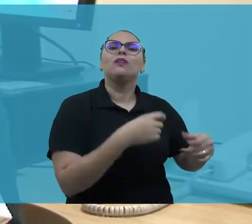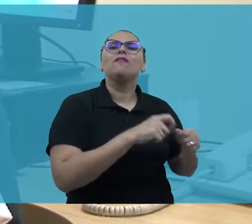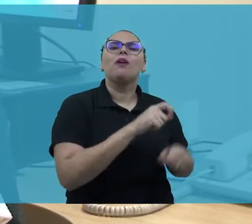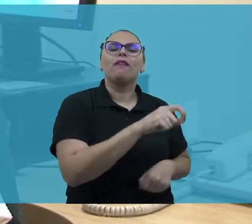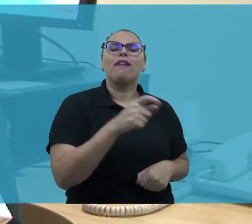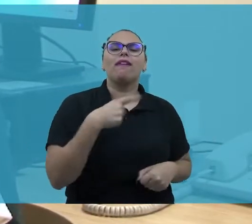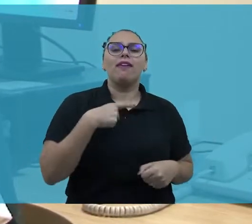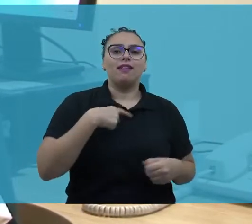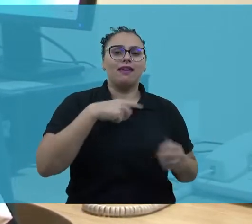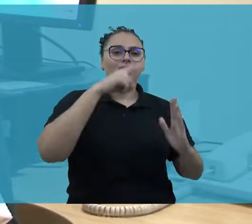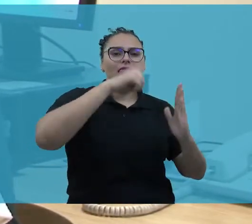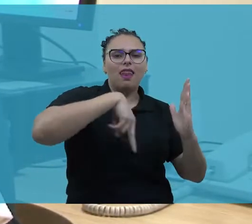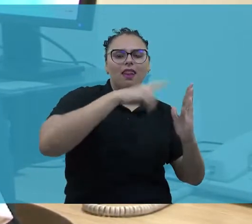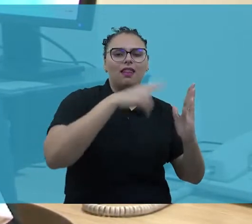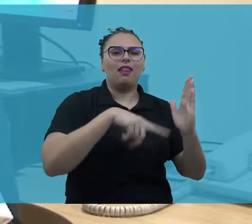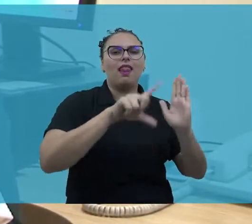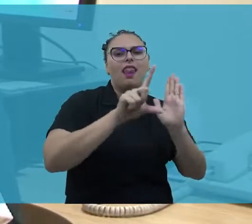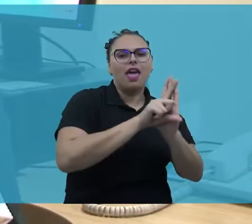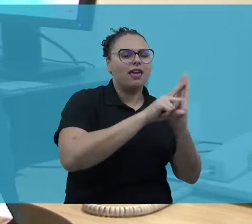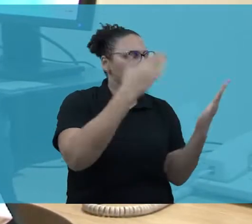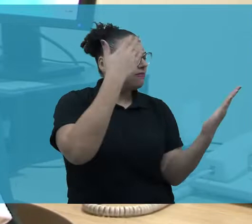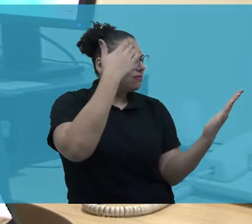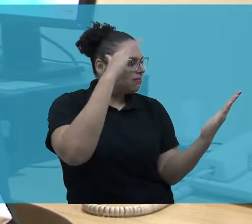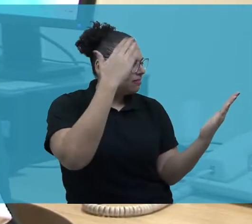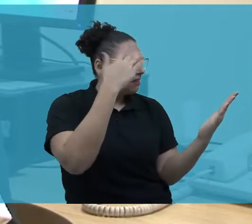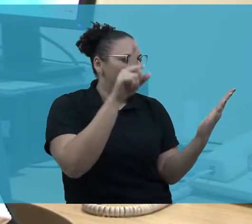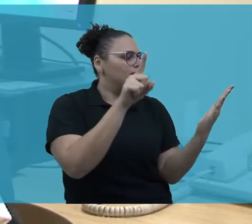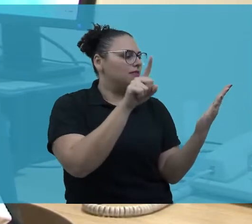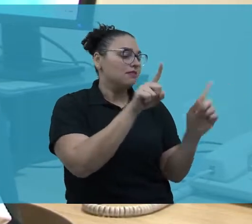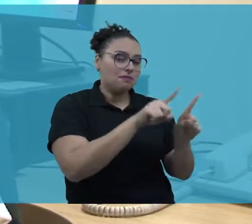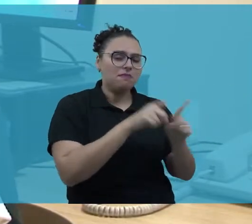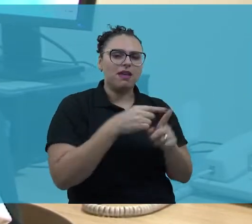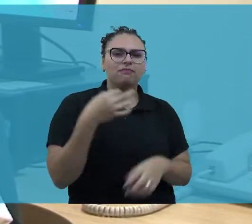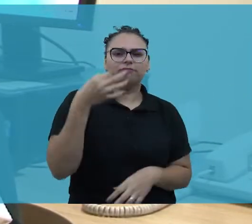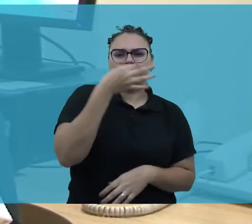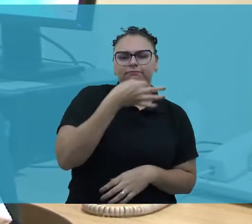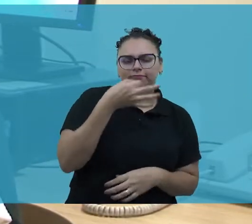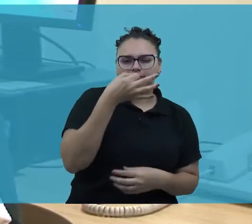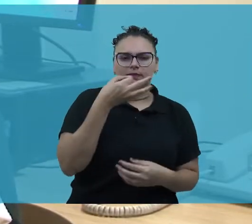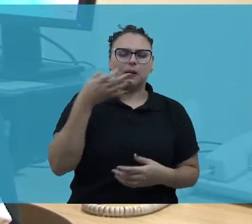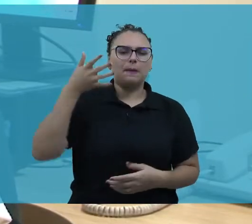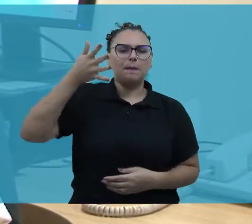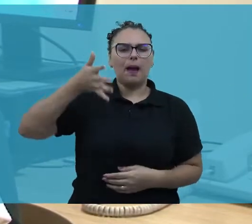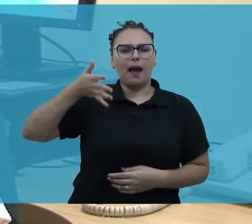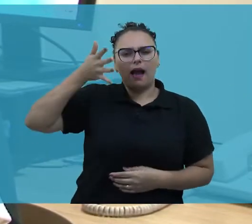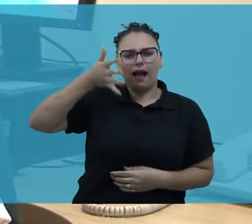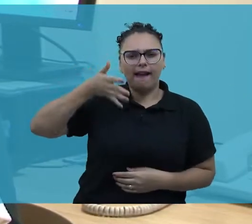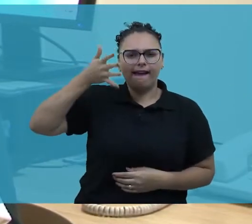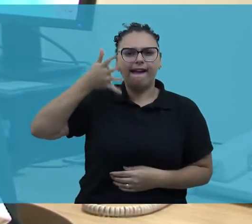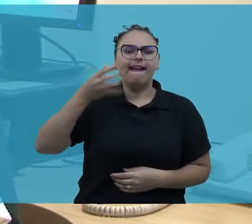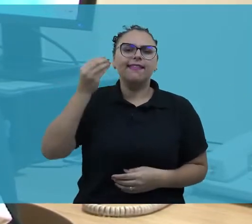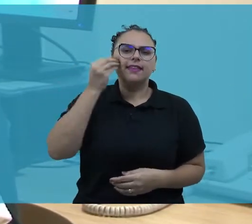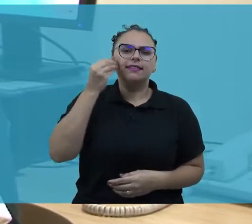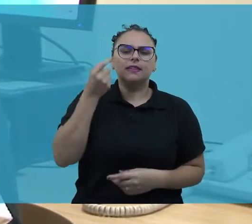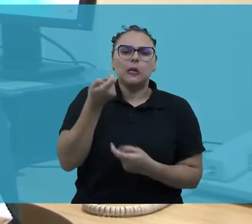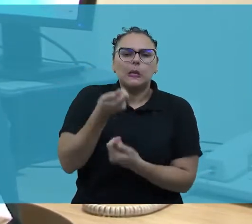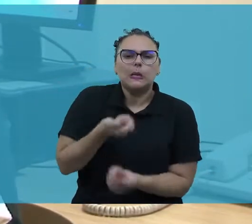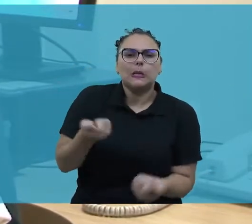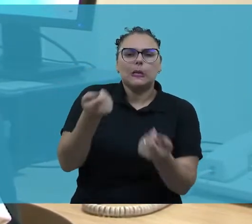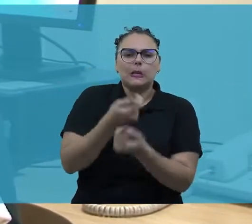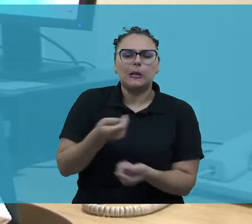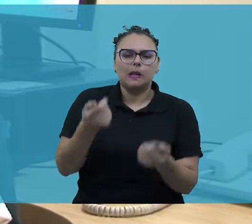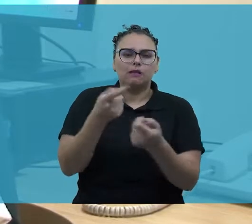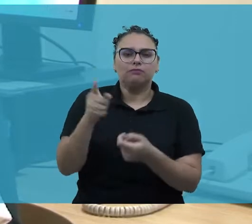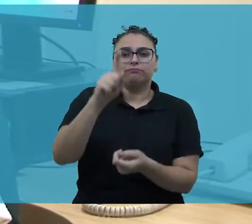interpreta normas, ele argumenta, ele desenvolve a argumentação no sentido de